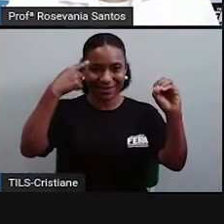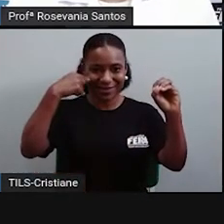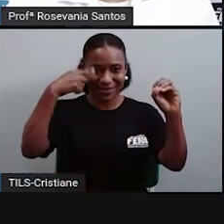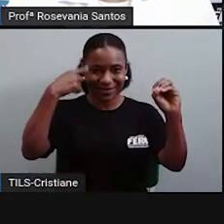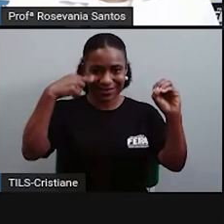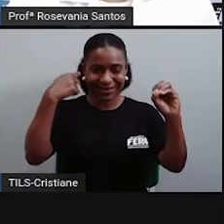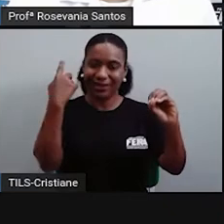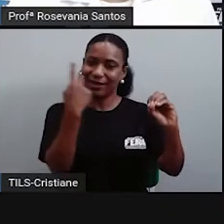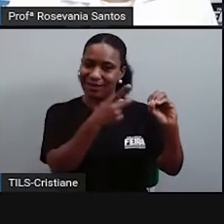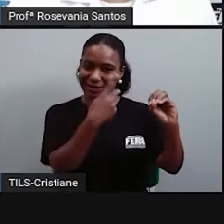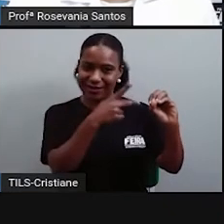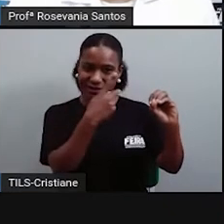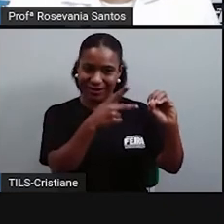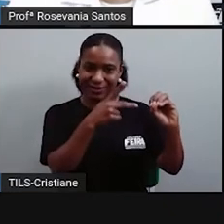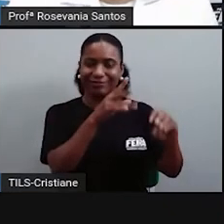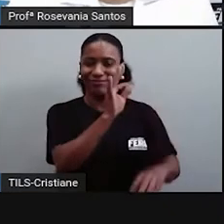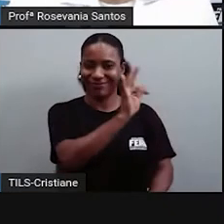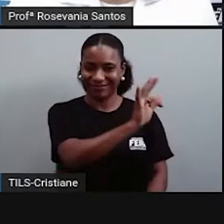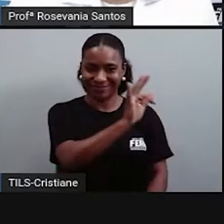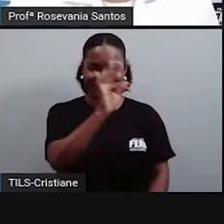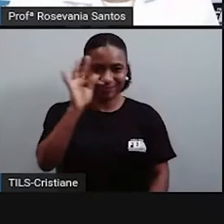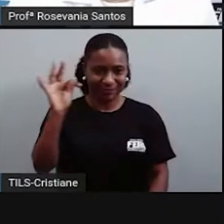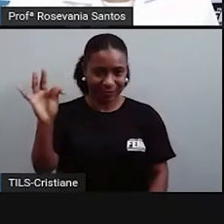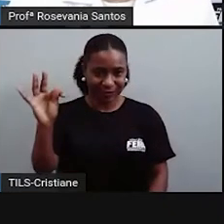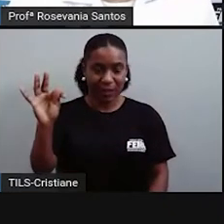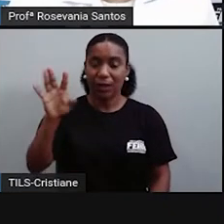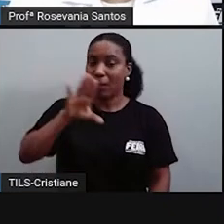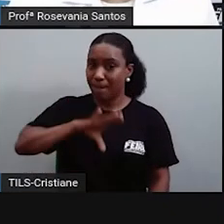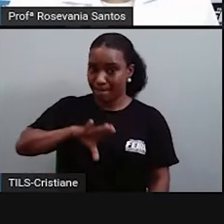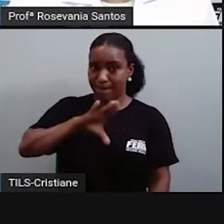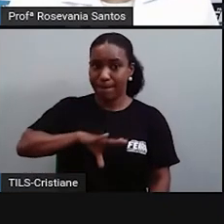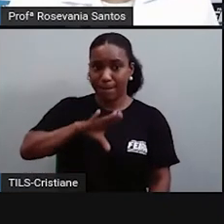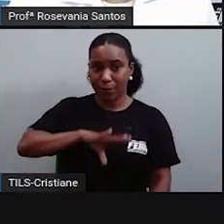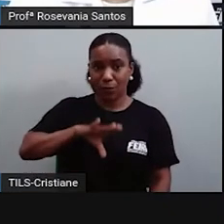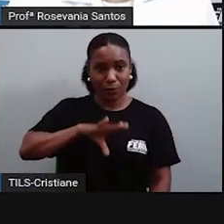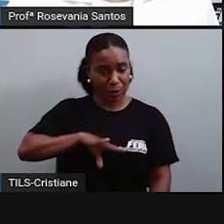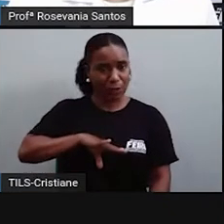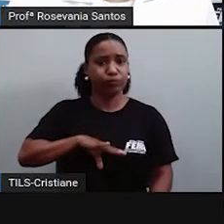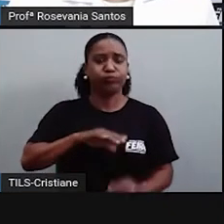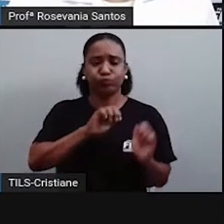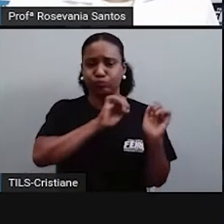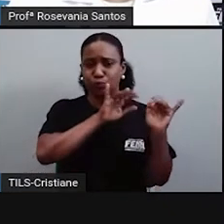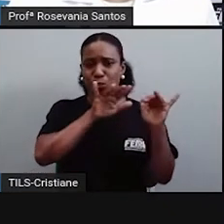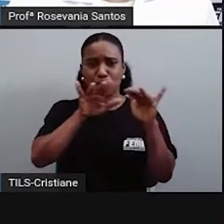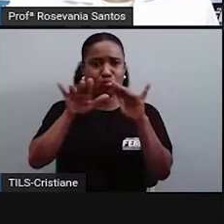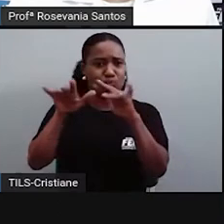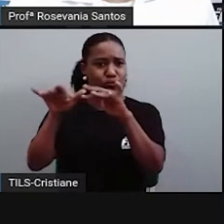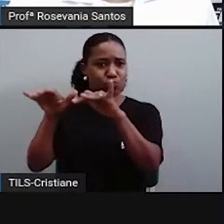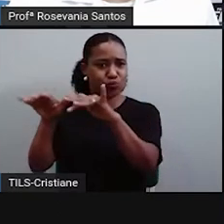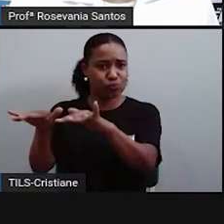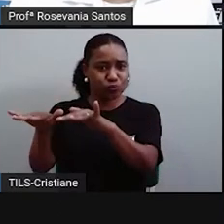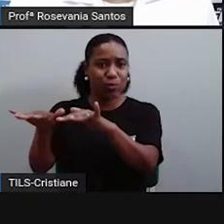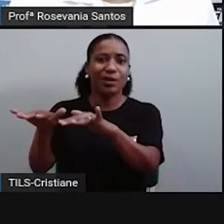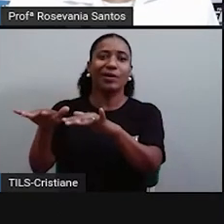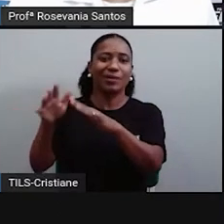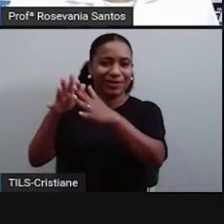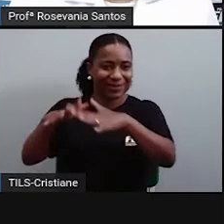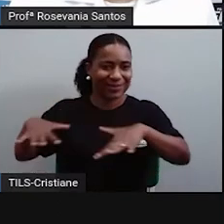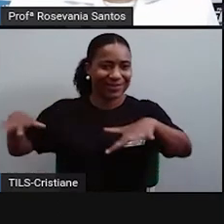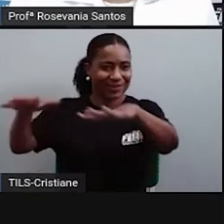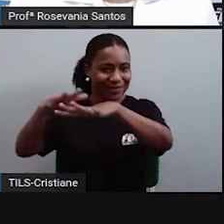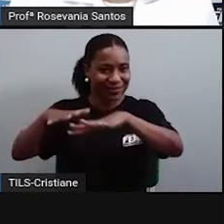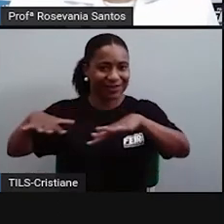tomou posse das suas terras, em 1500, e começou inicialmente